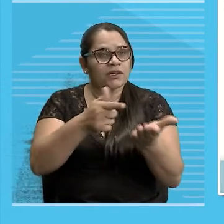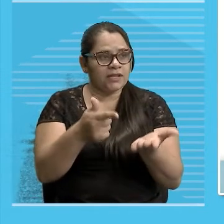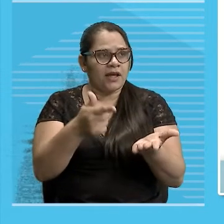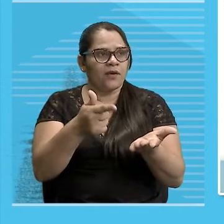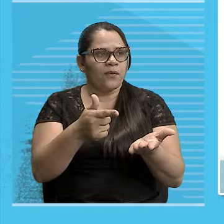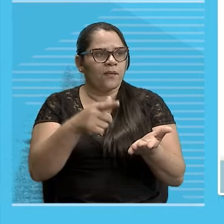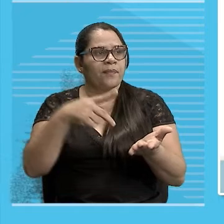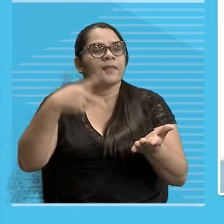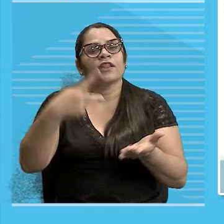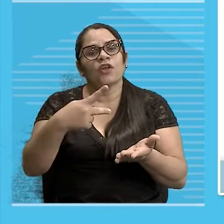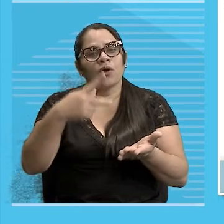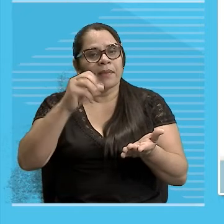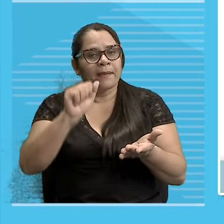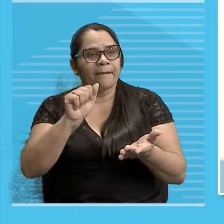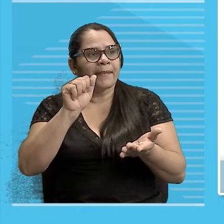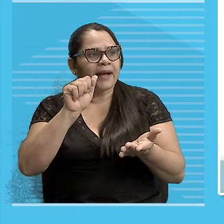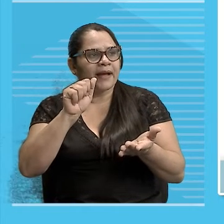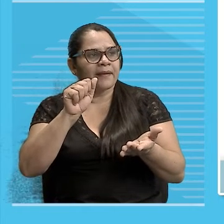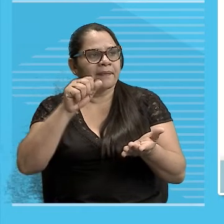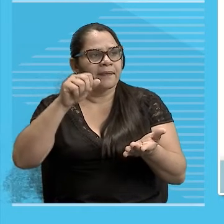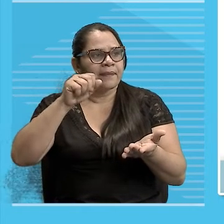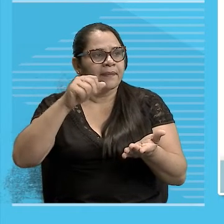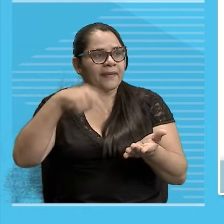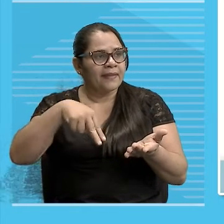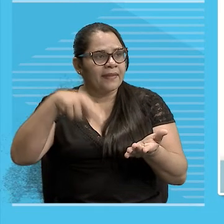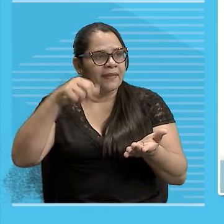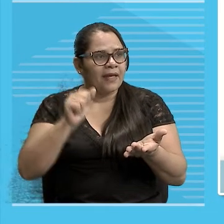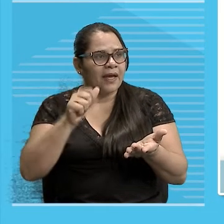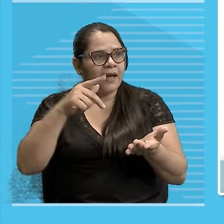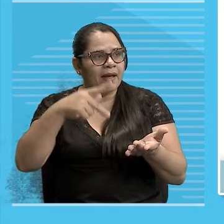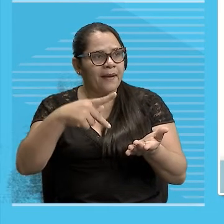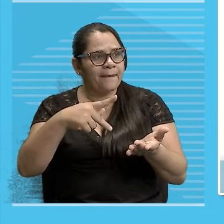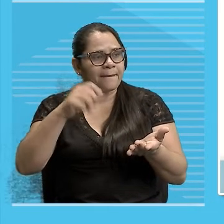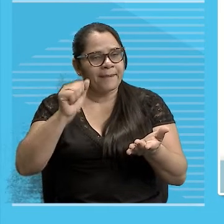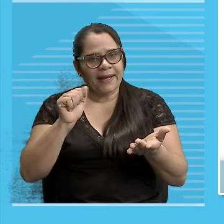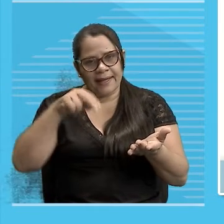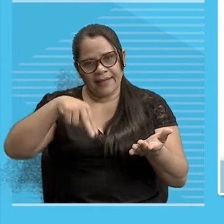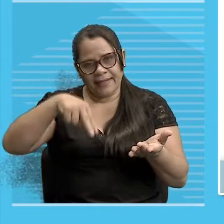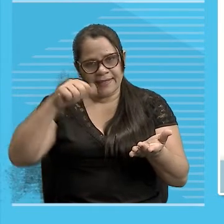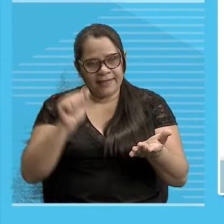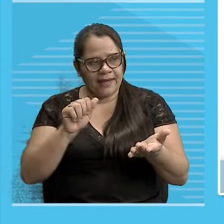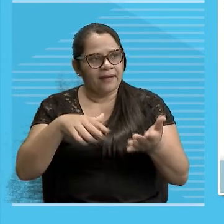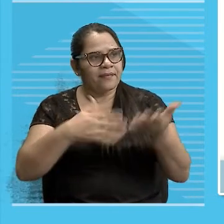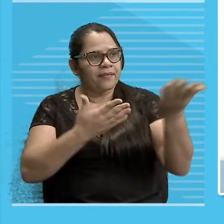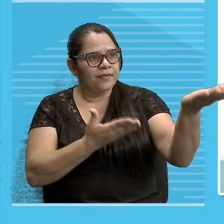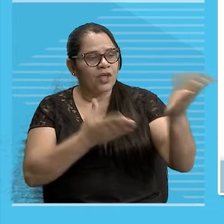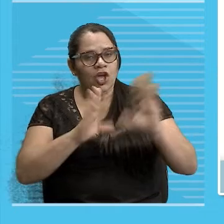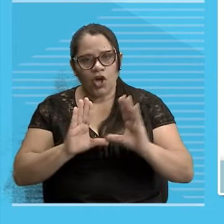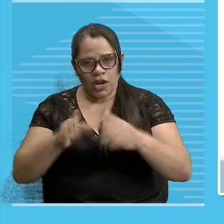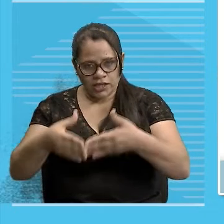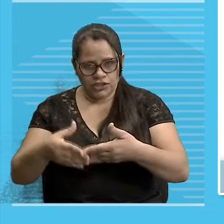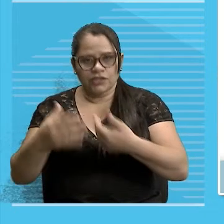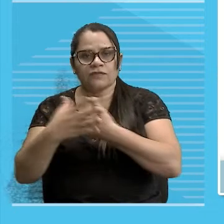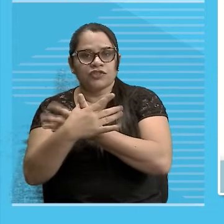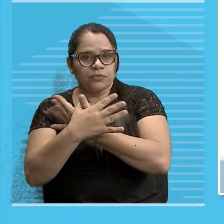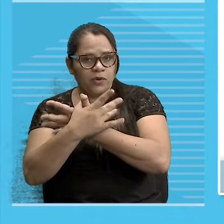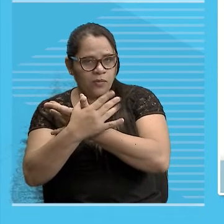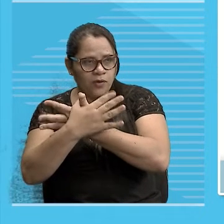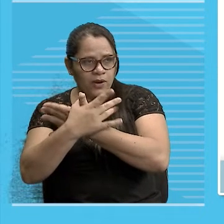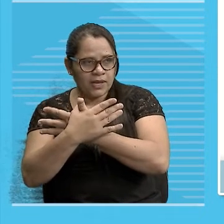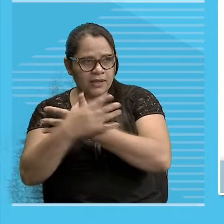Coletivo De Braboleta Tô brincando Gente Borboletas Girandola